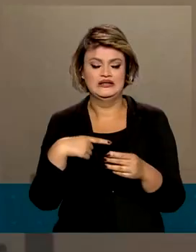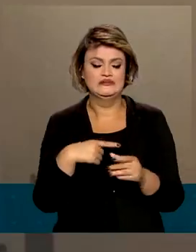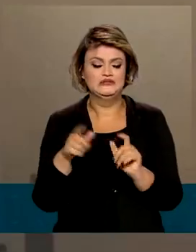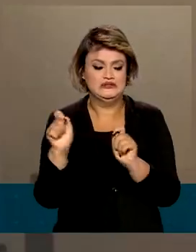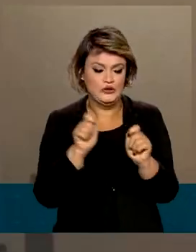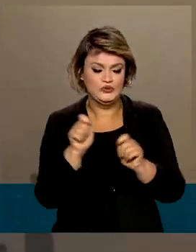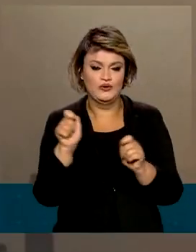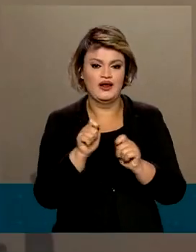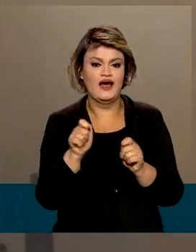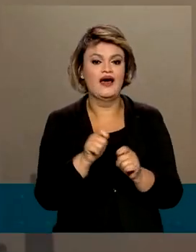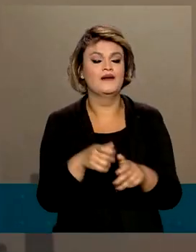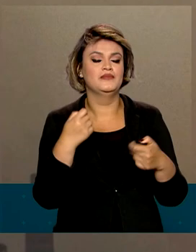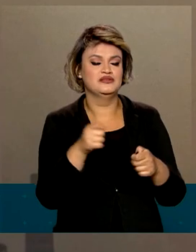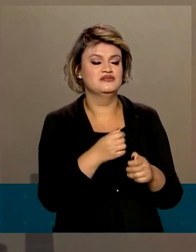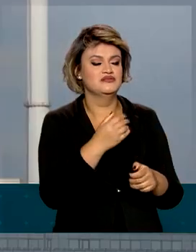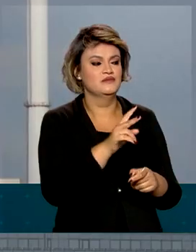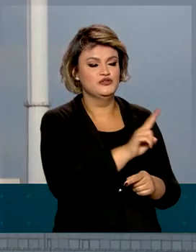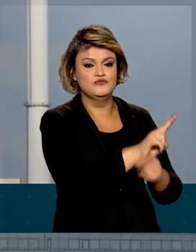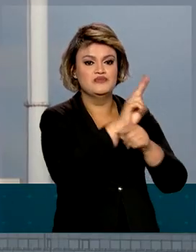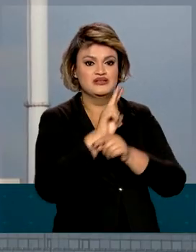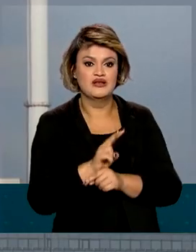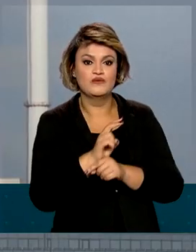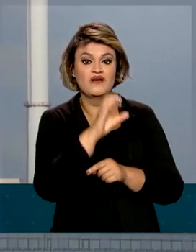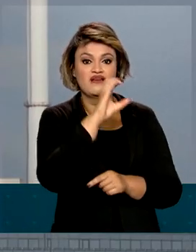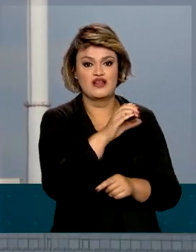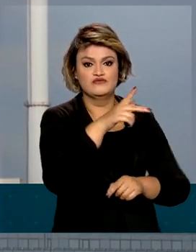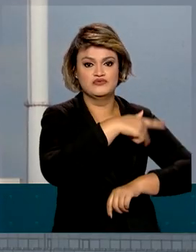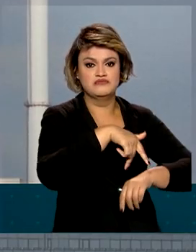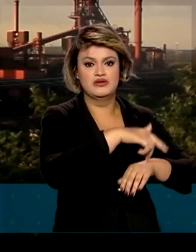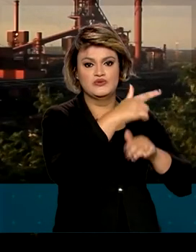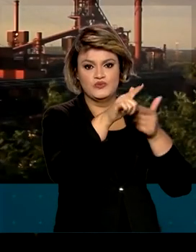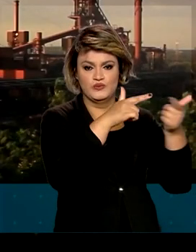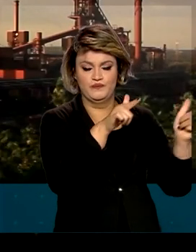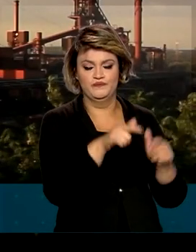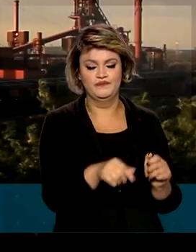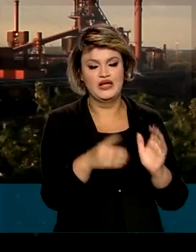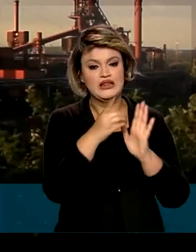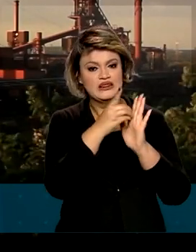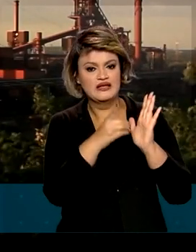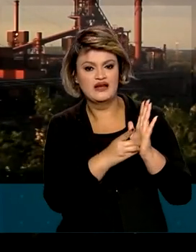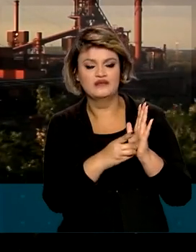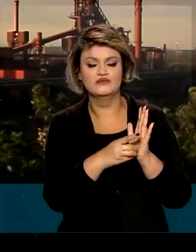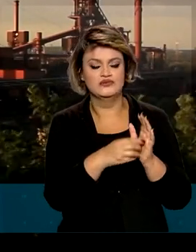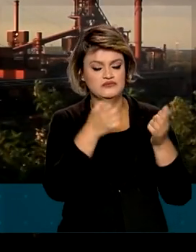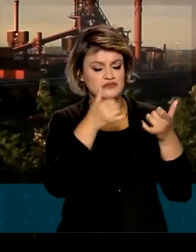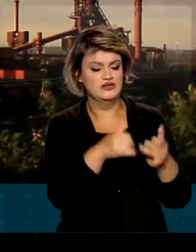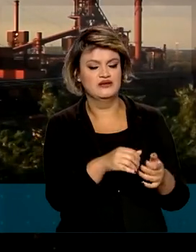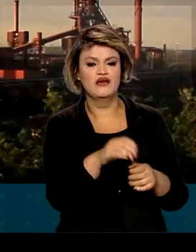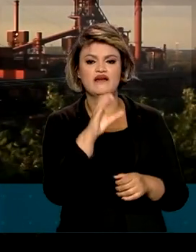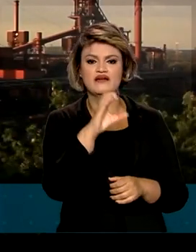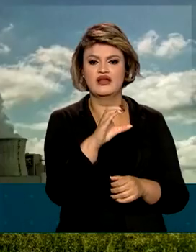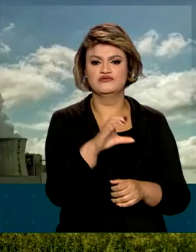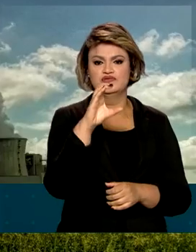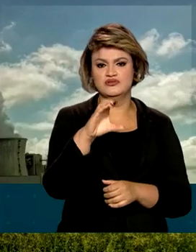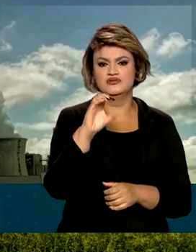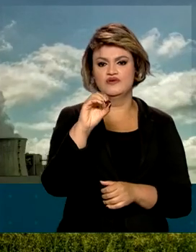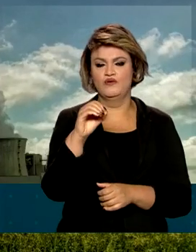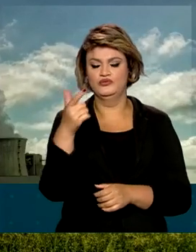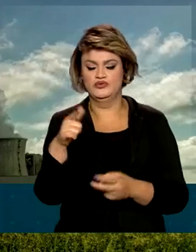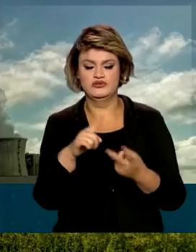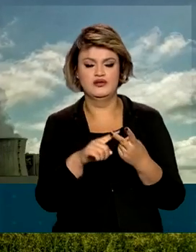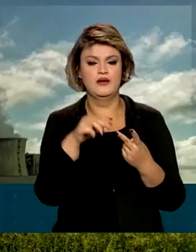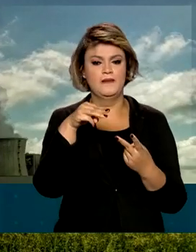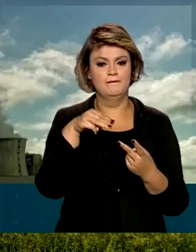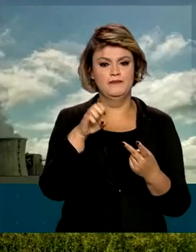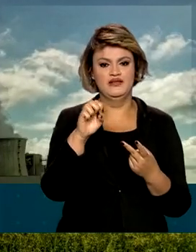precisam comprar créditos de outros países. O decreto traz os conceitos de crédito de carbono, crédito de metano,